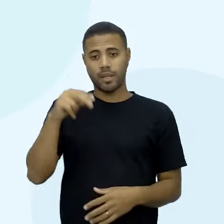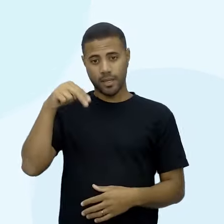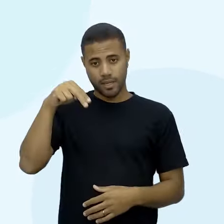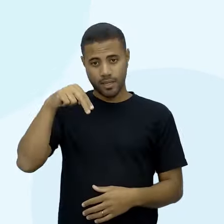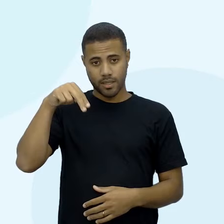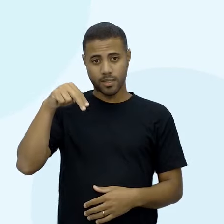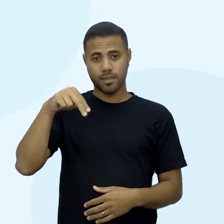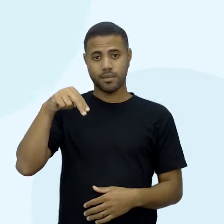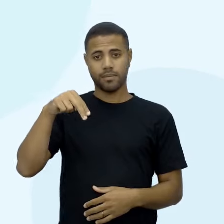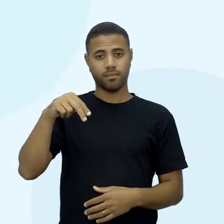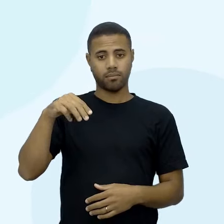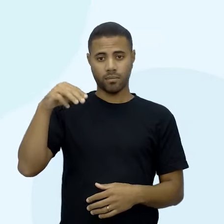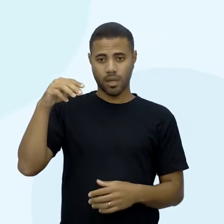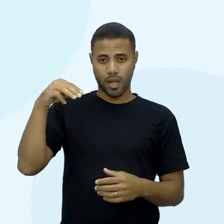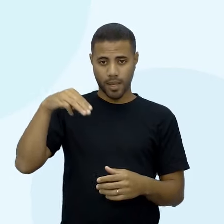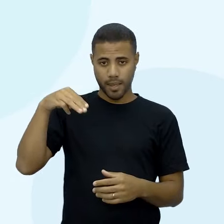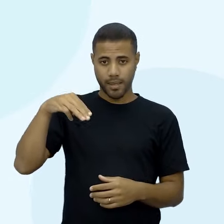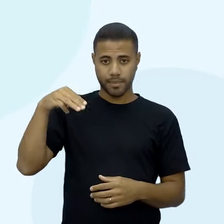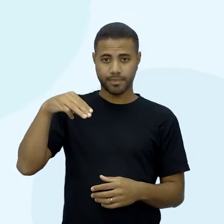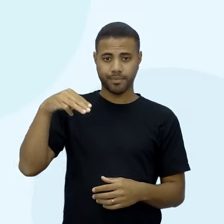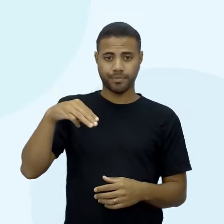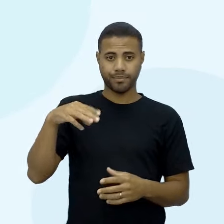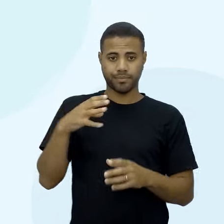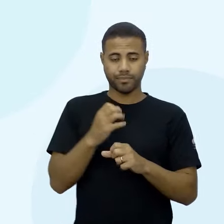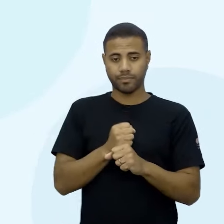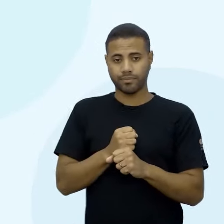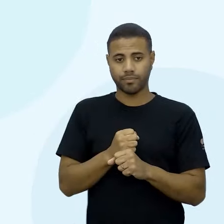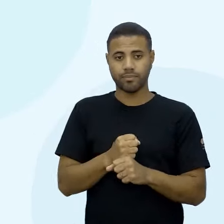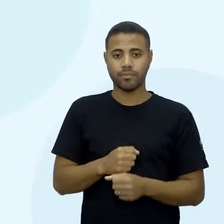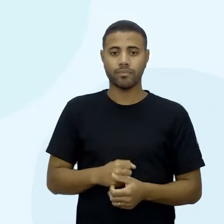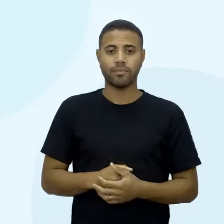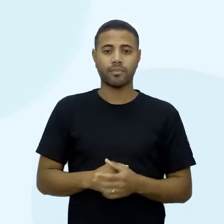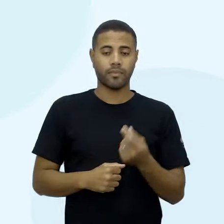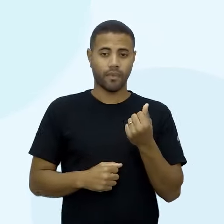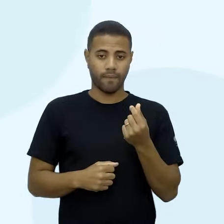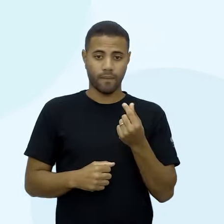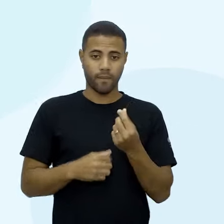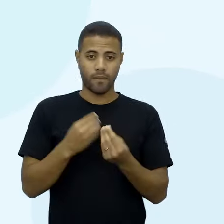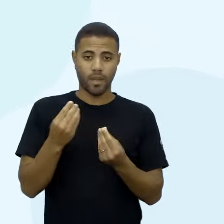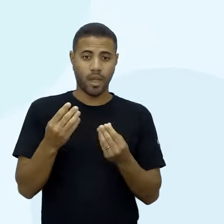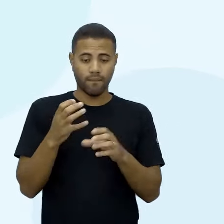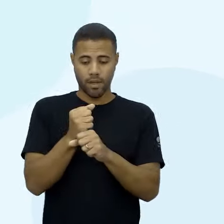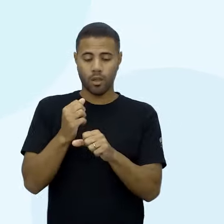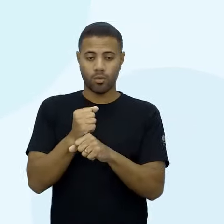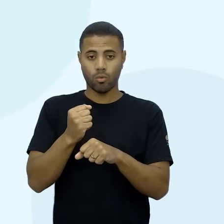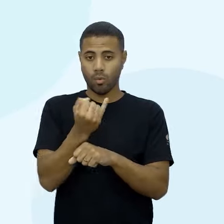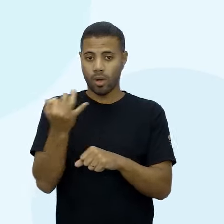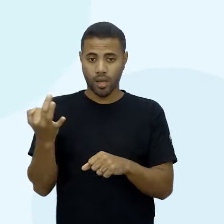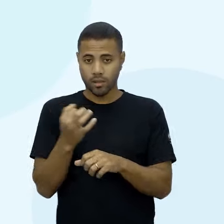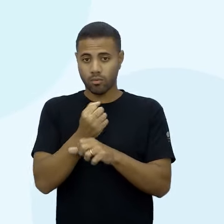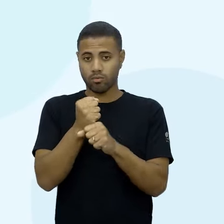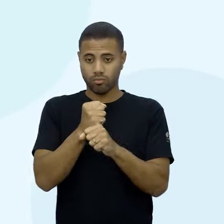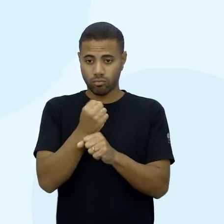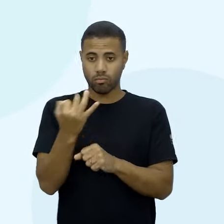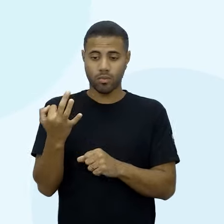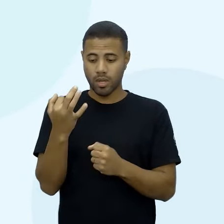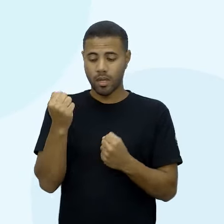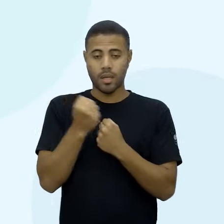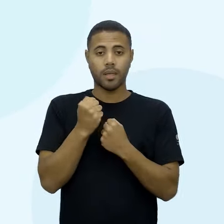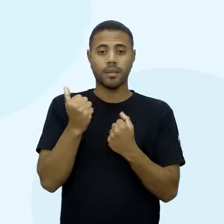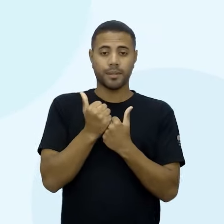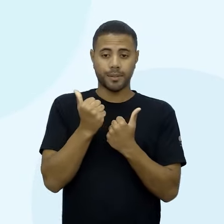N, é associado aí essa quantidade. Esse valor, ele vai ser encontrado ao substituir, olha lá, que legal,